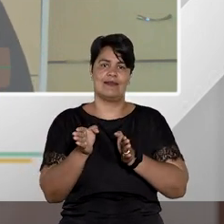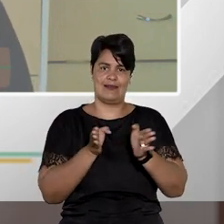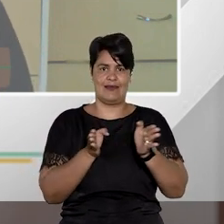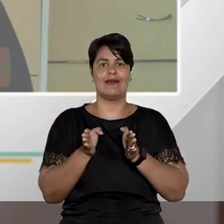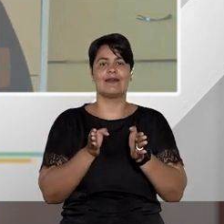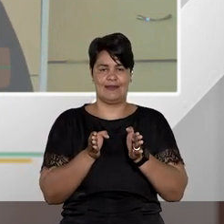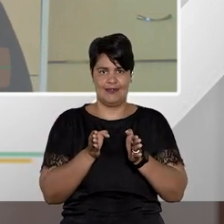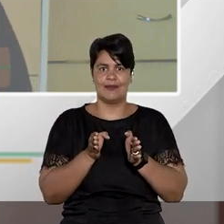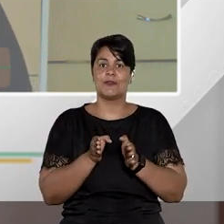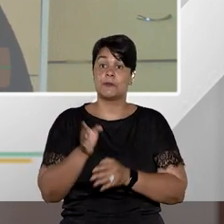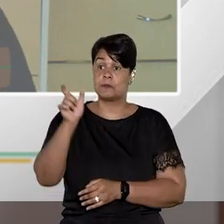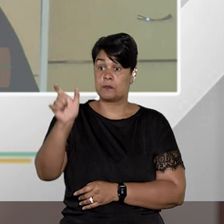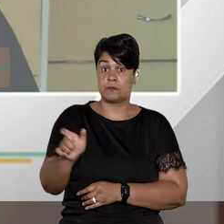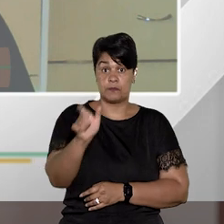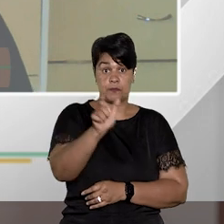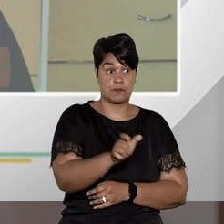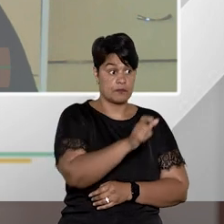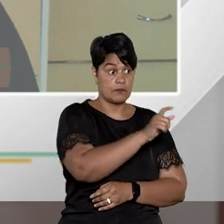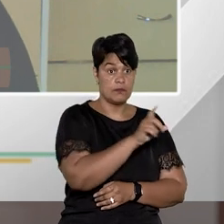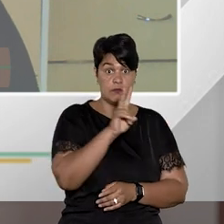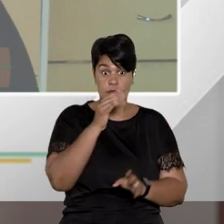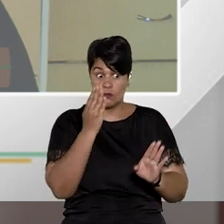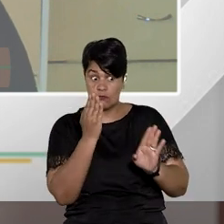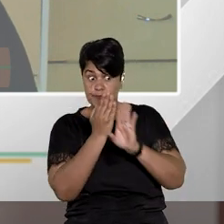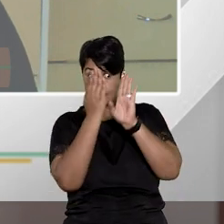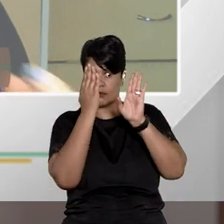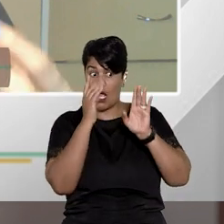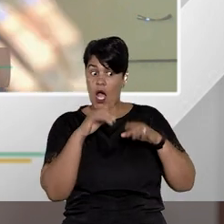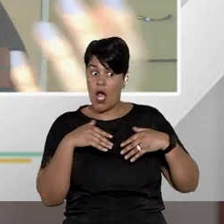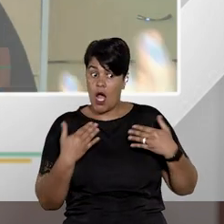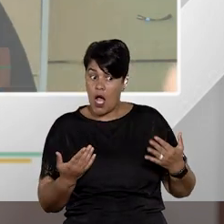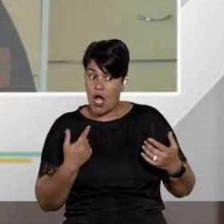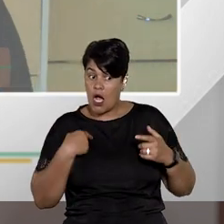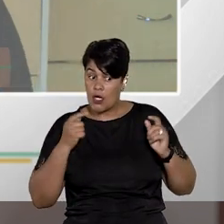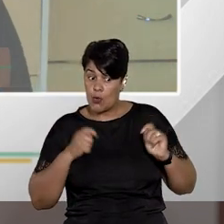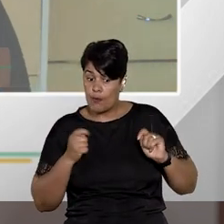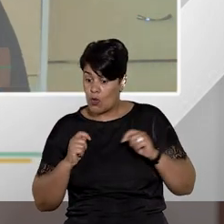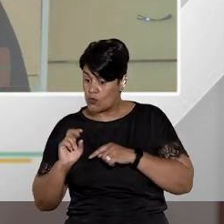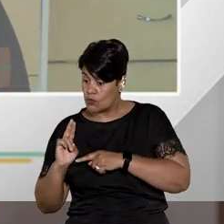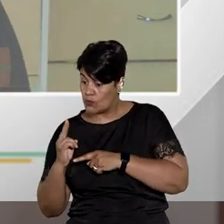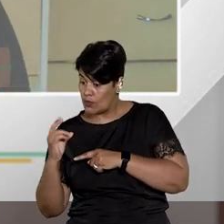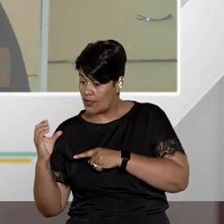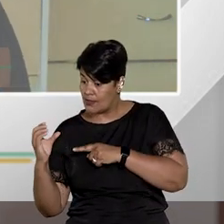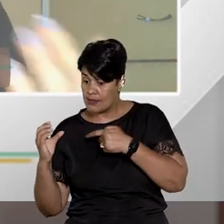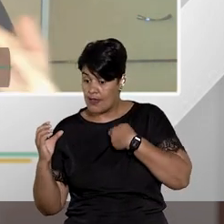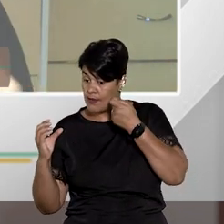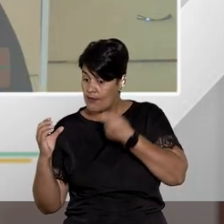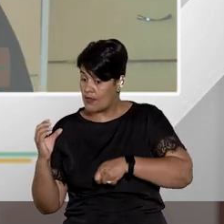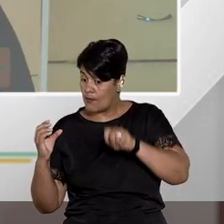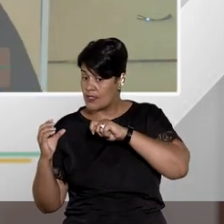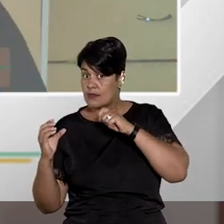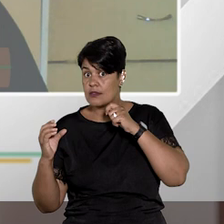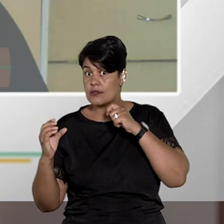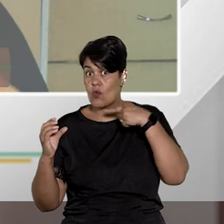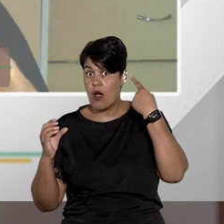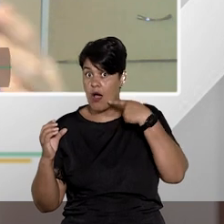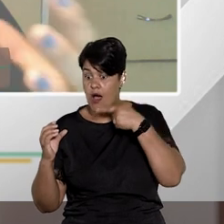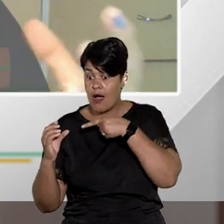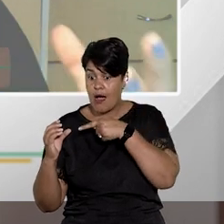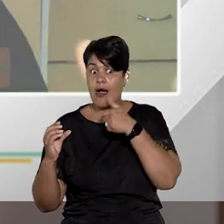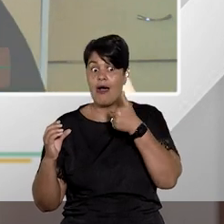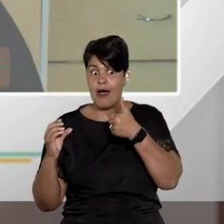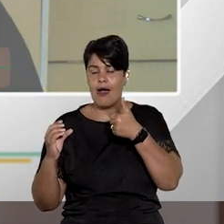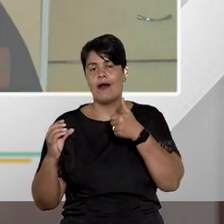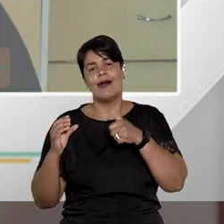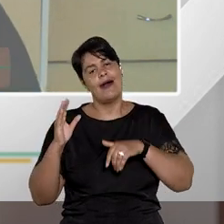instrumentos à sua disposição e o habeas corpus por exemplo se descobre que não precisa de advogado é comum haver um